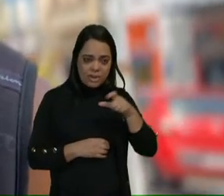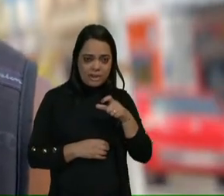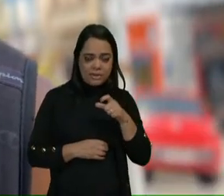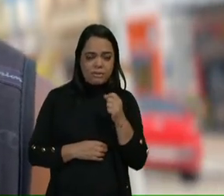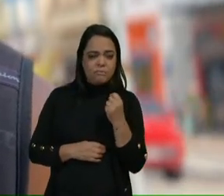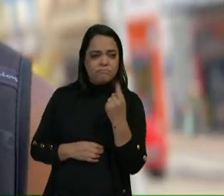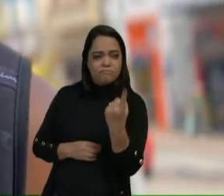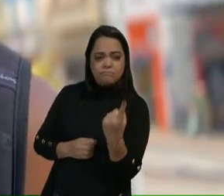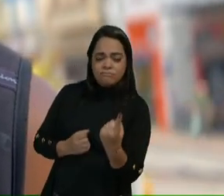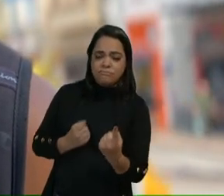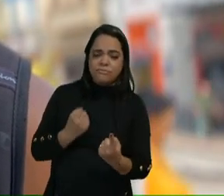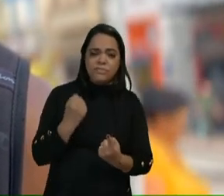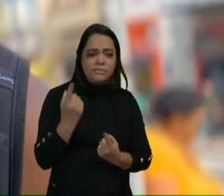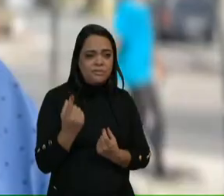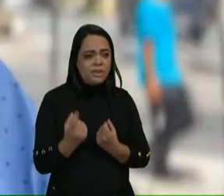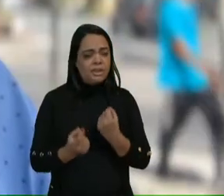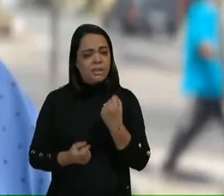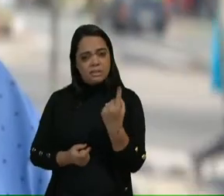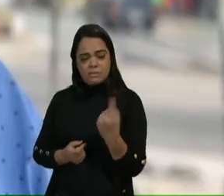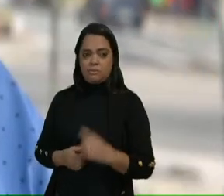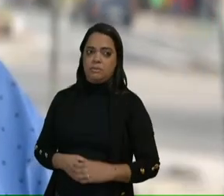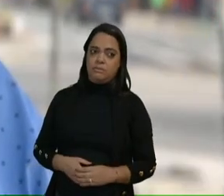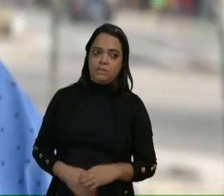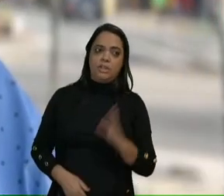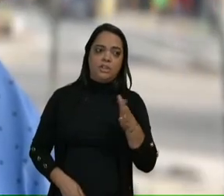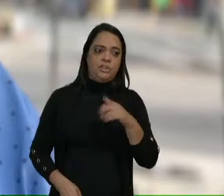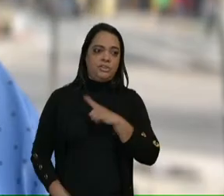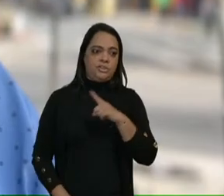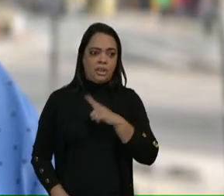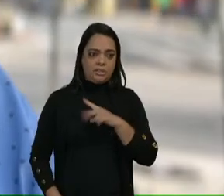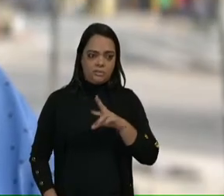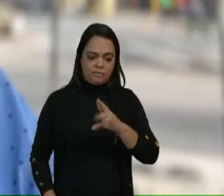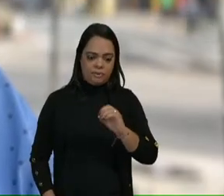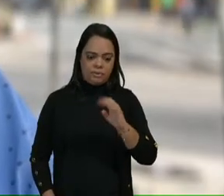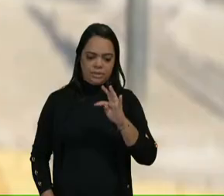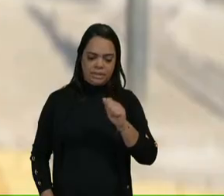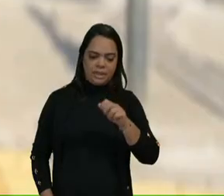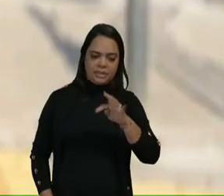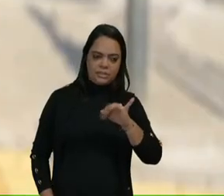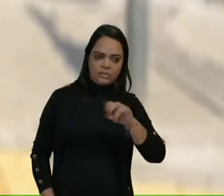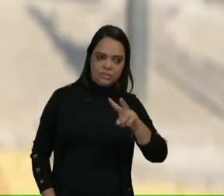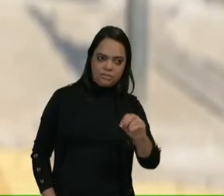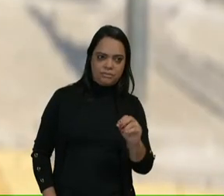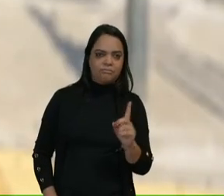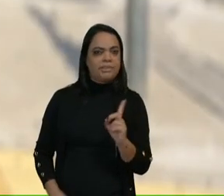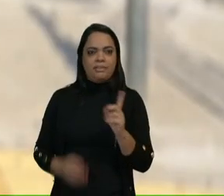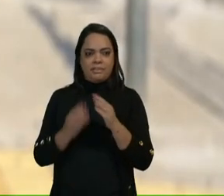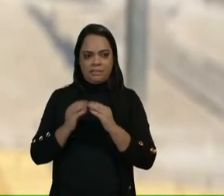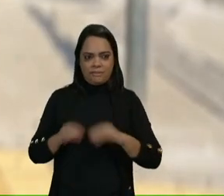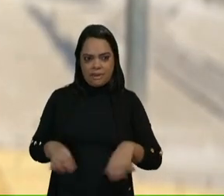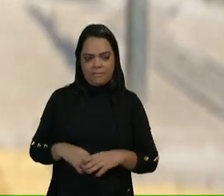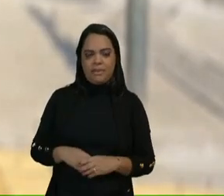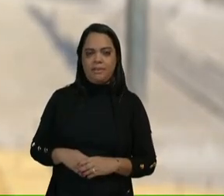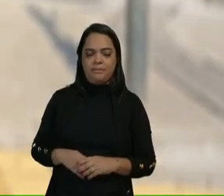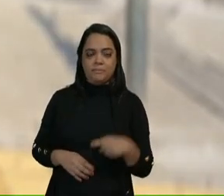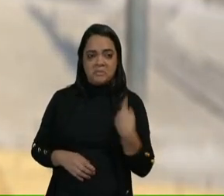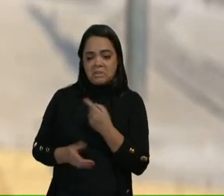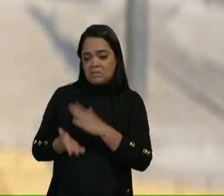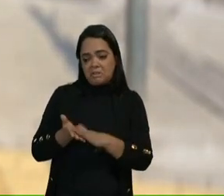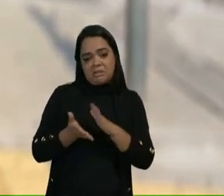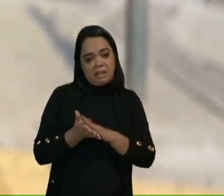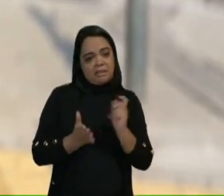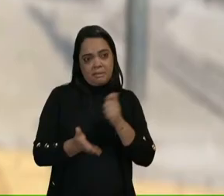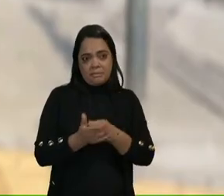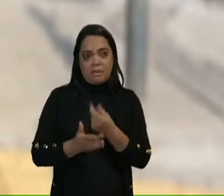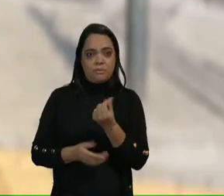outra, mas raramente. Já tive, já no rotativo, mas não vale a pena. Gasto o que tiver que gastar e pago com dinheiro,